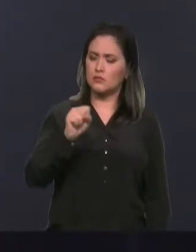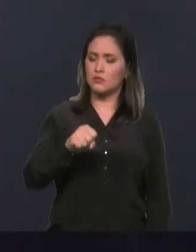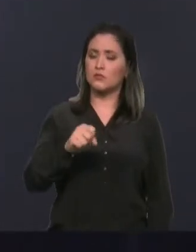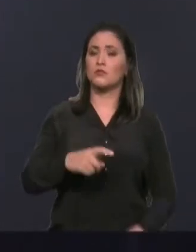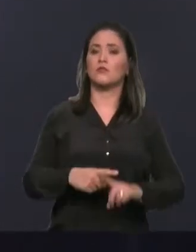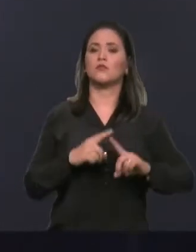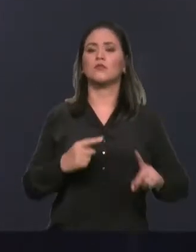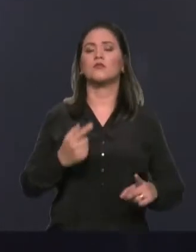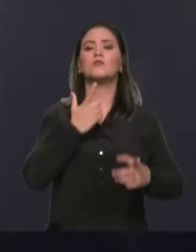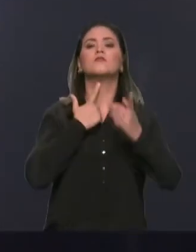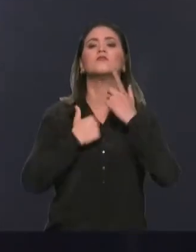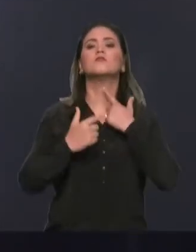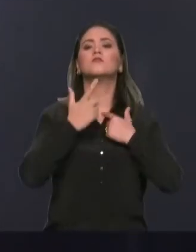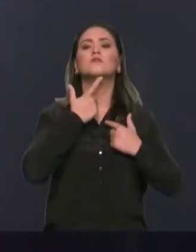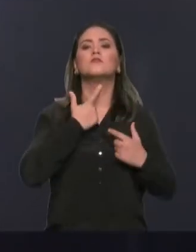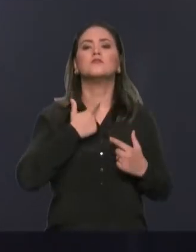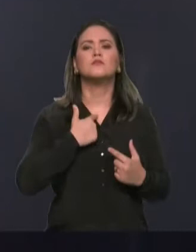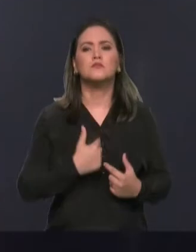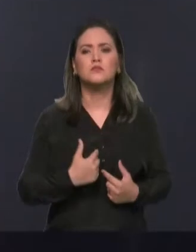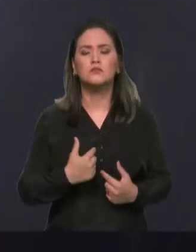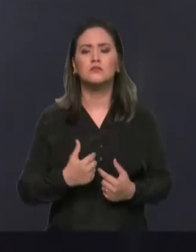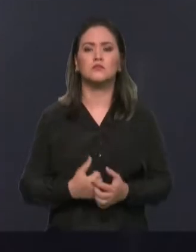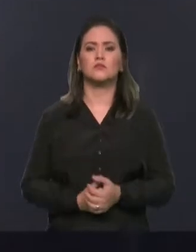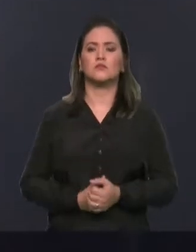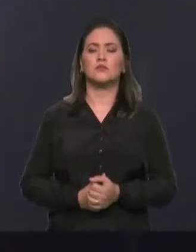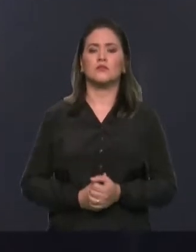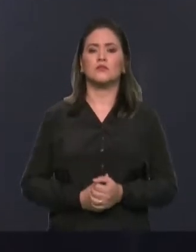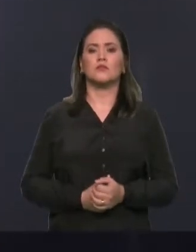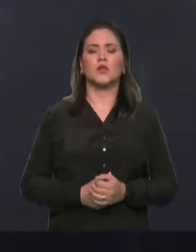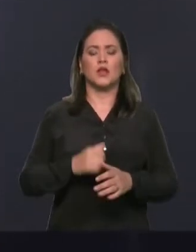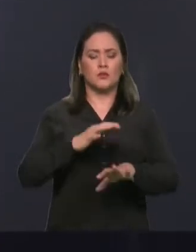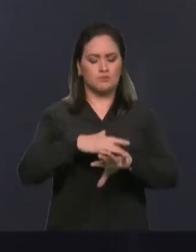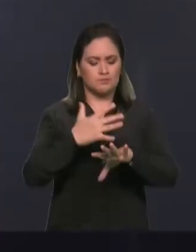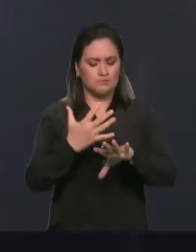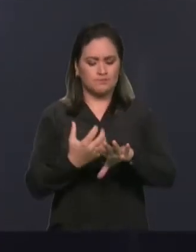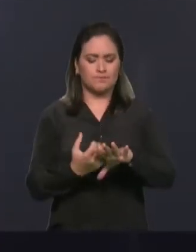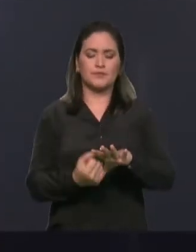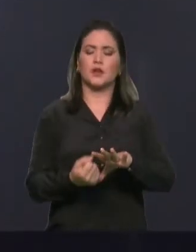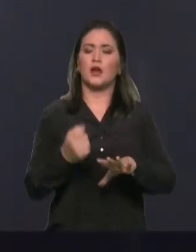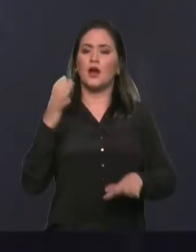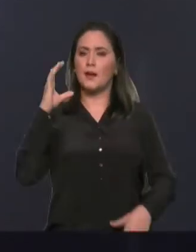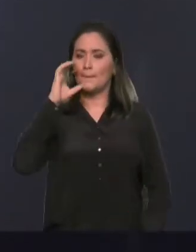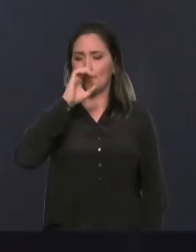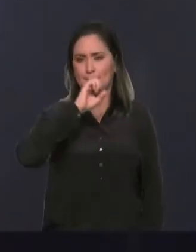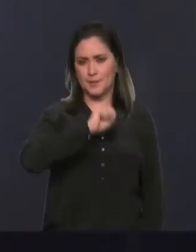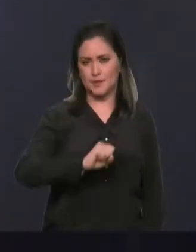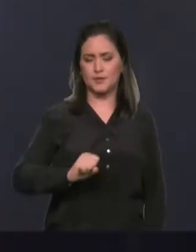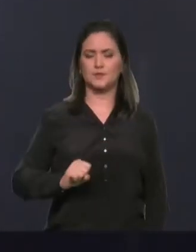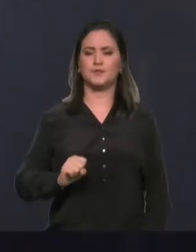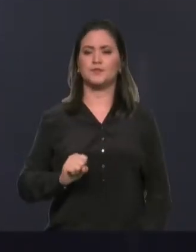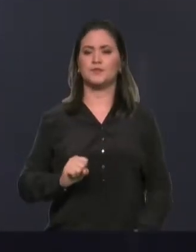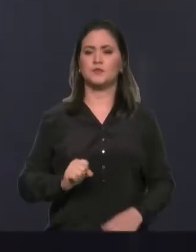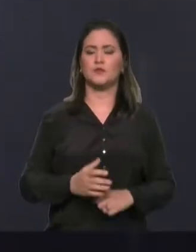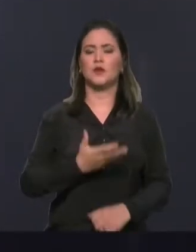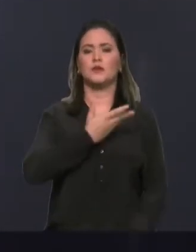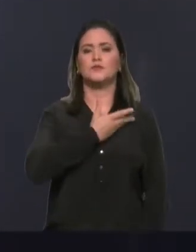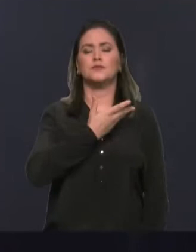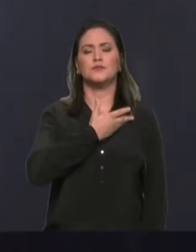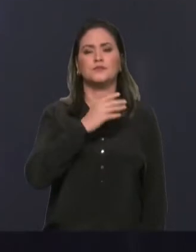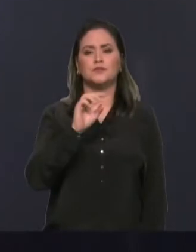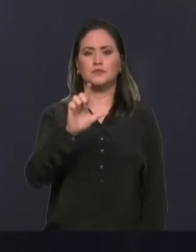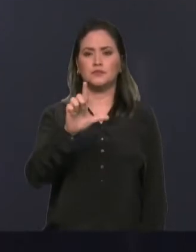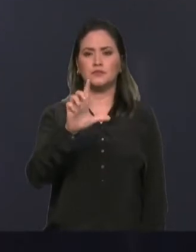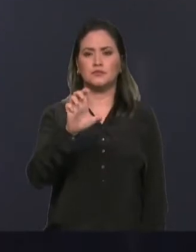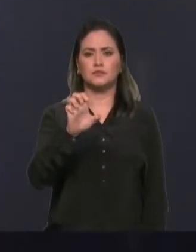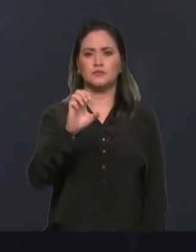o mais breve possível o regresso e a recuperação do nosso querido colega Leonardo